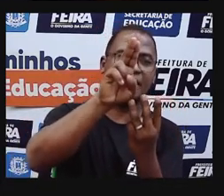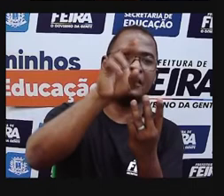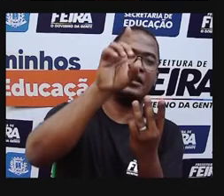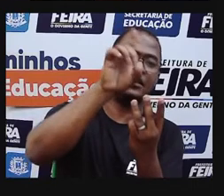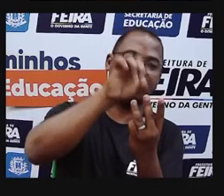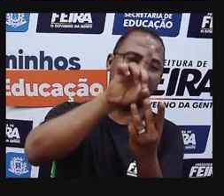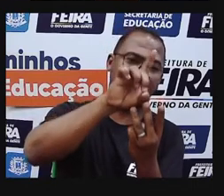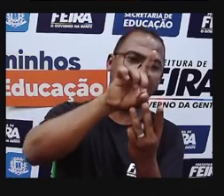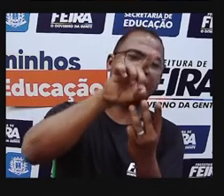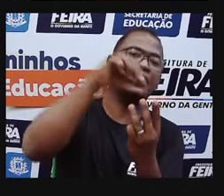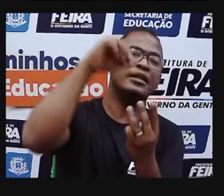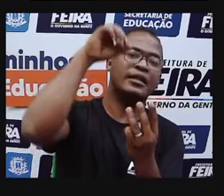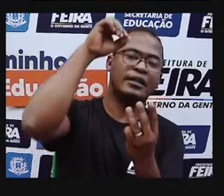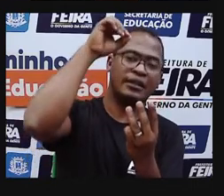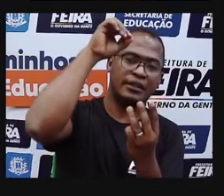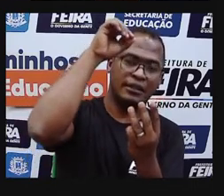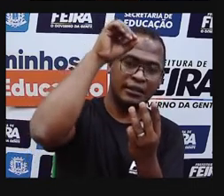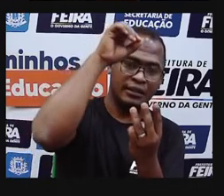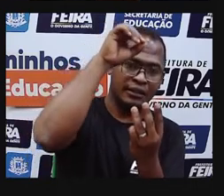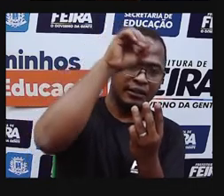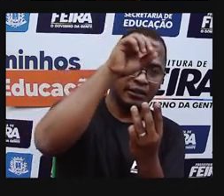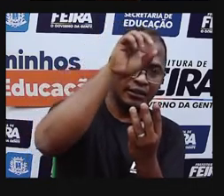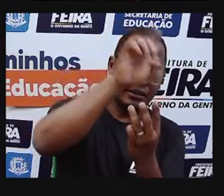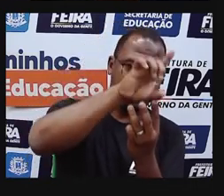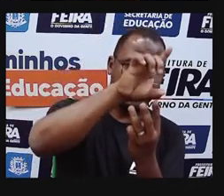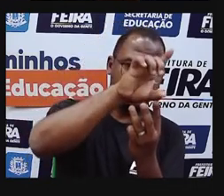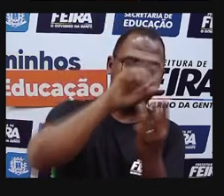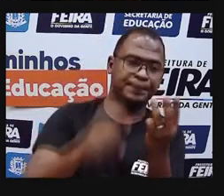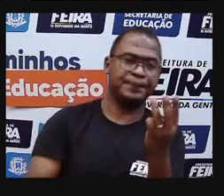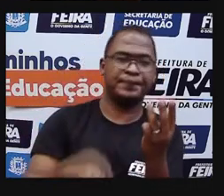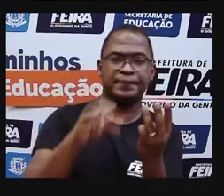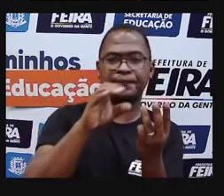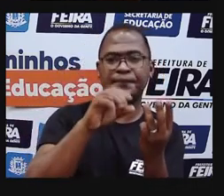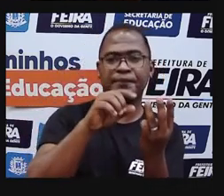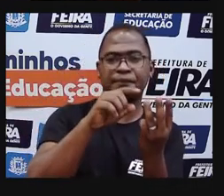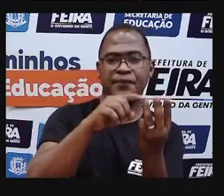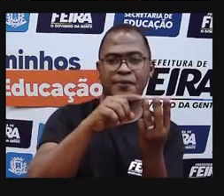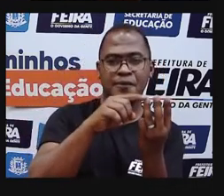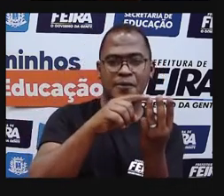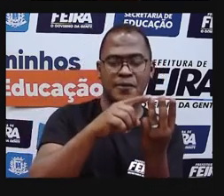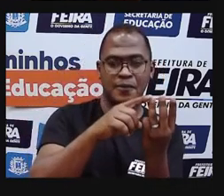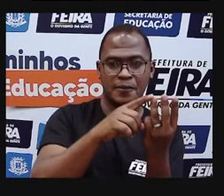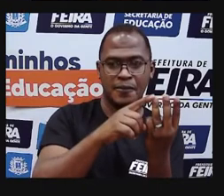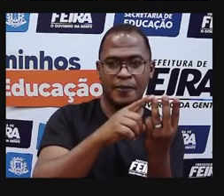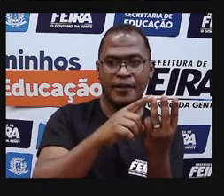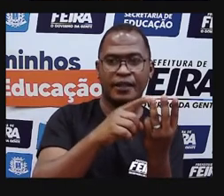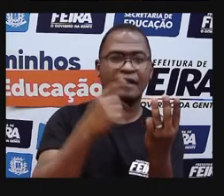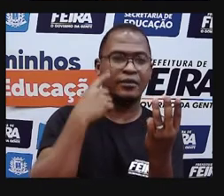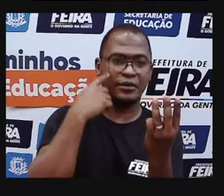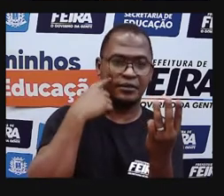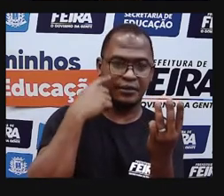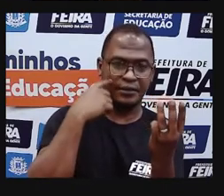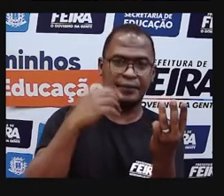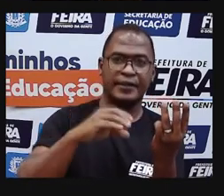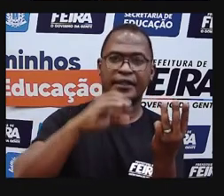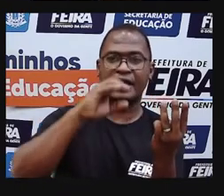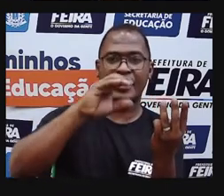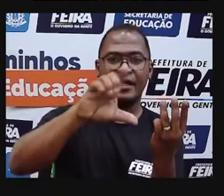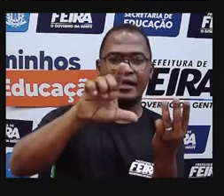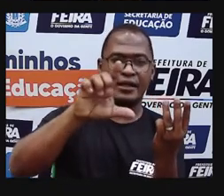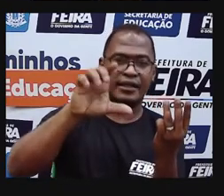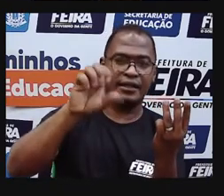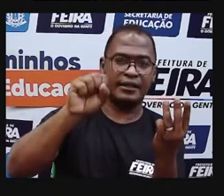três ordens, ó, primeira, segunda e terceira. Na classe dos milhares, quarta, quinta e sexta. Na classe dos milhões,